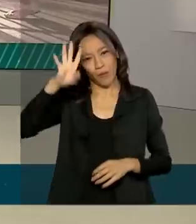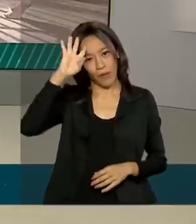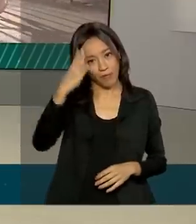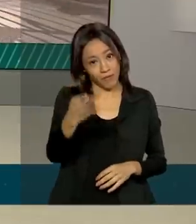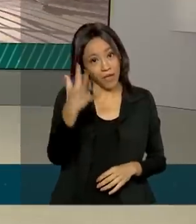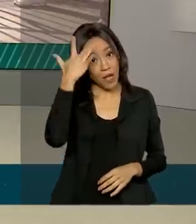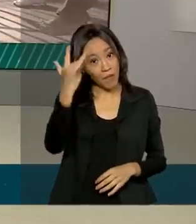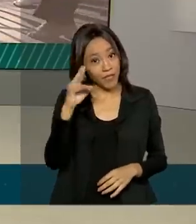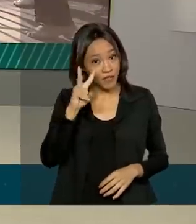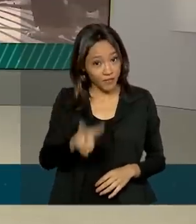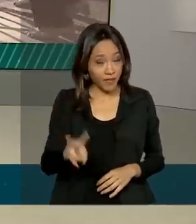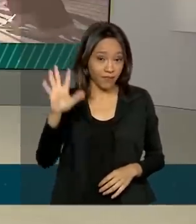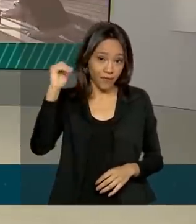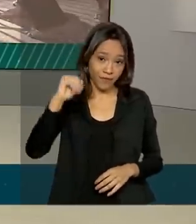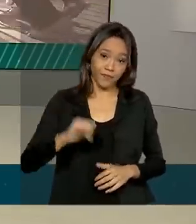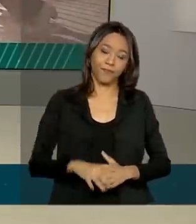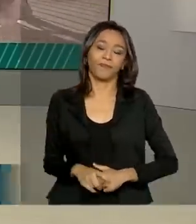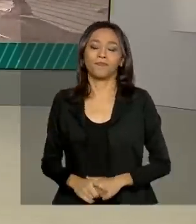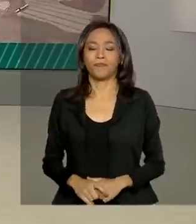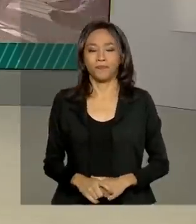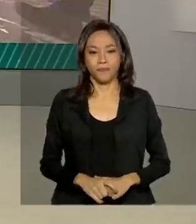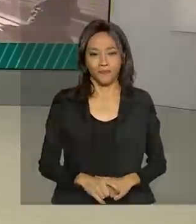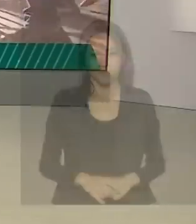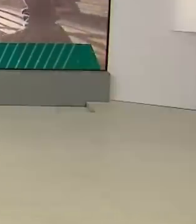você. Nos vemos amanhã. Até lá. Tchau, tchau.